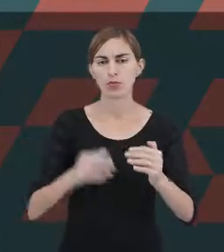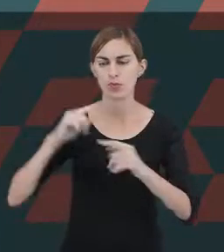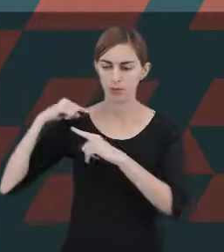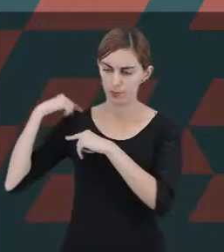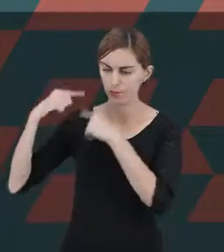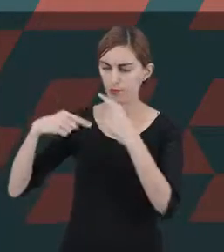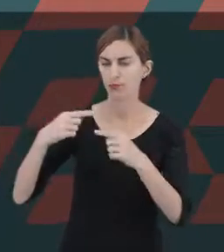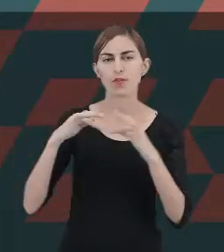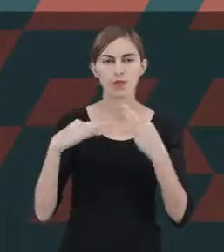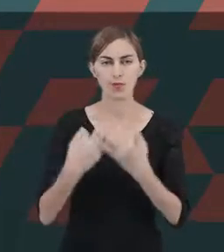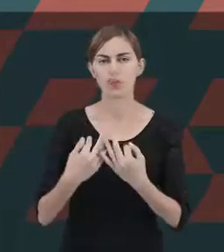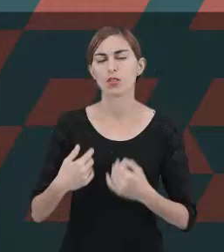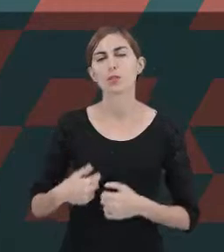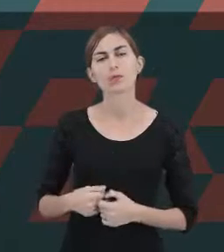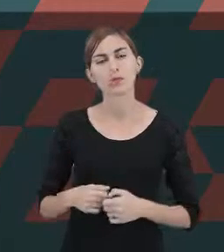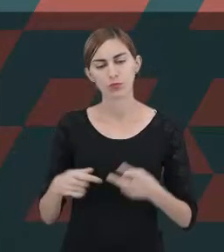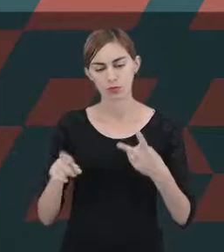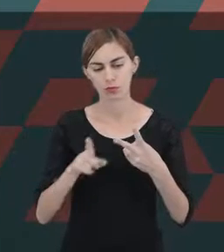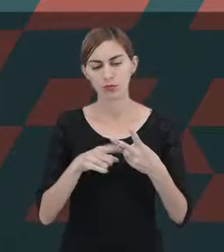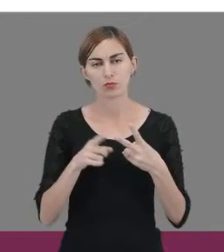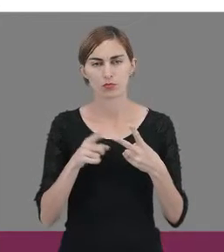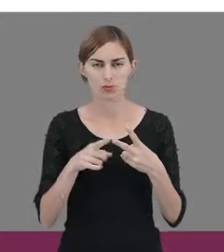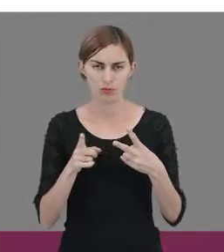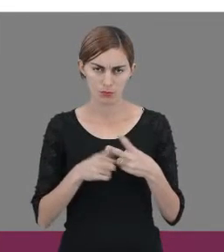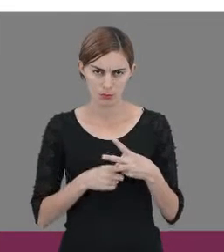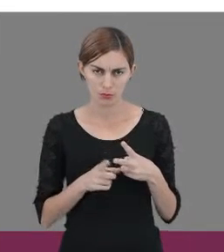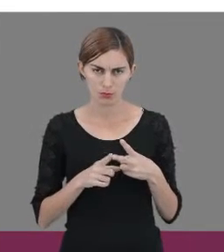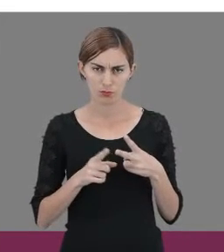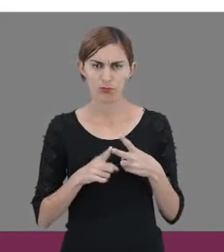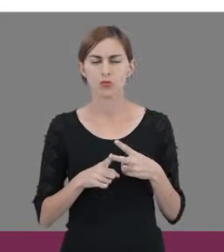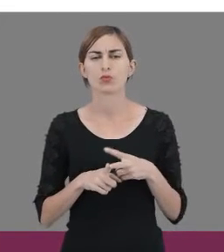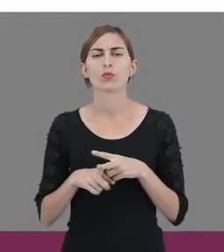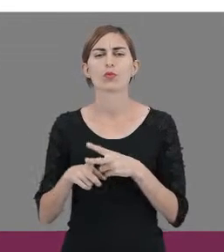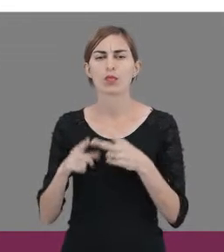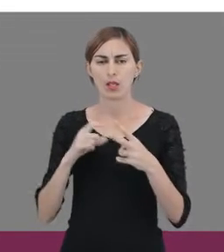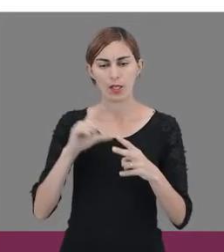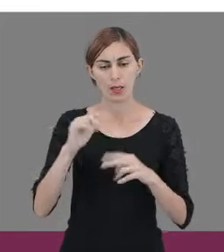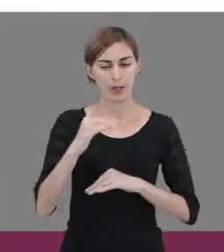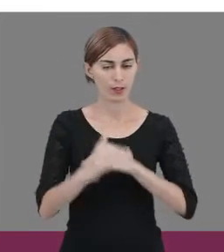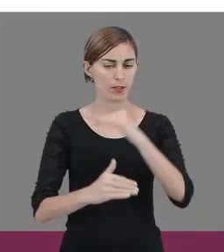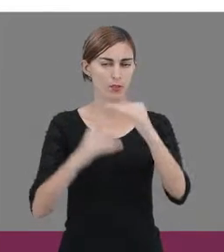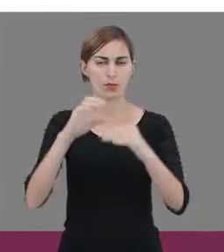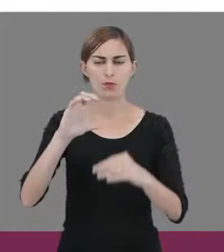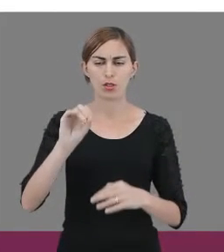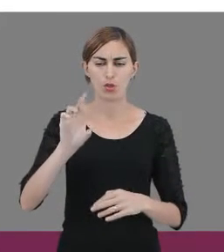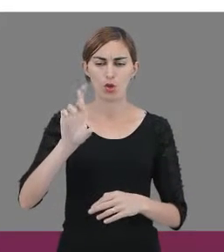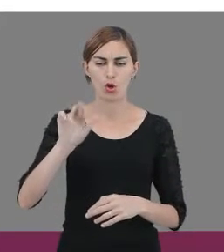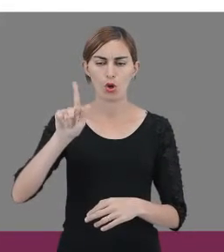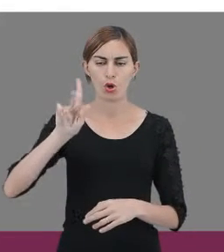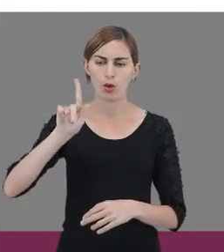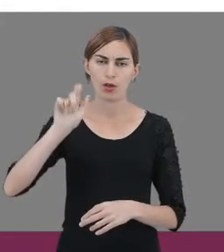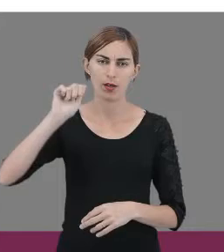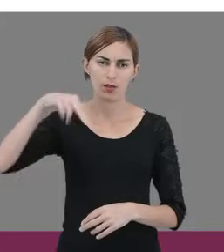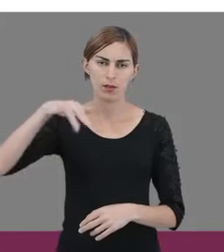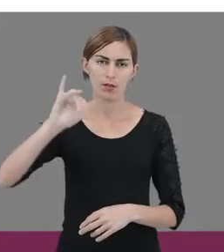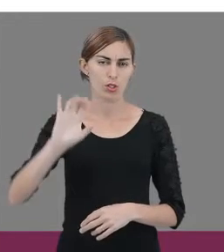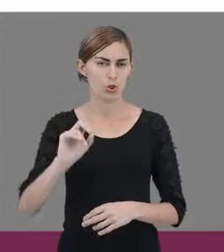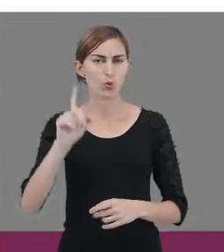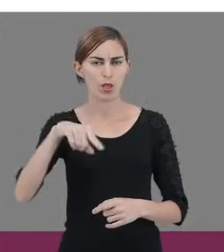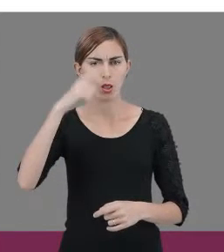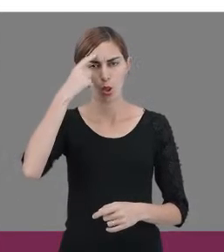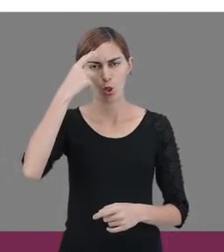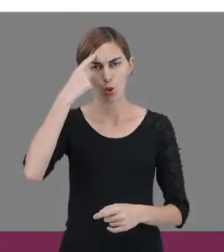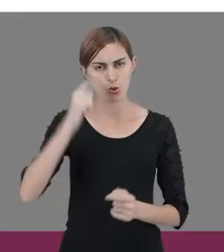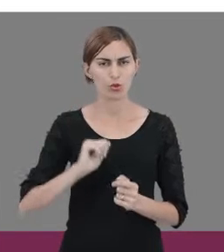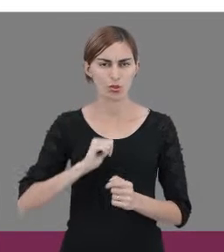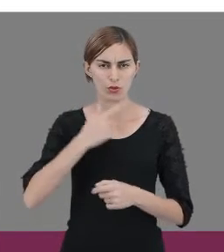O segundo fator do desenvolvimento é trazido como crescimento orgânico. Tem aquela mesma lógica na qual eu